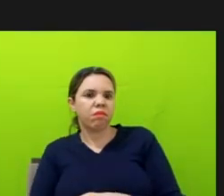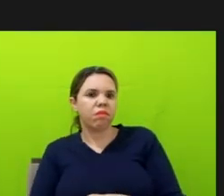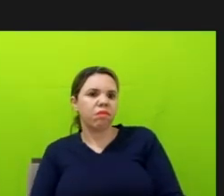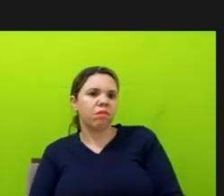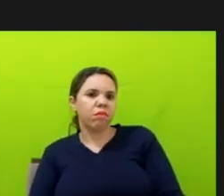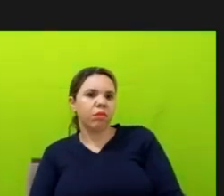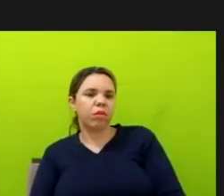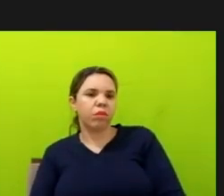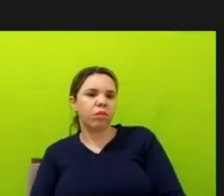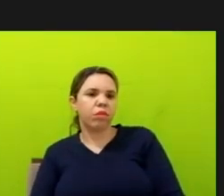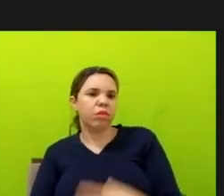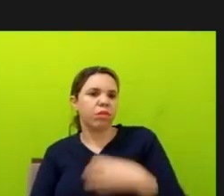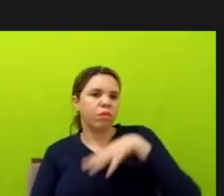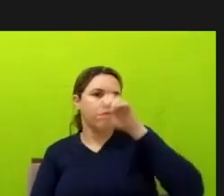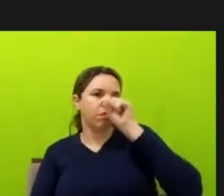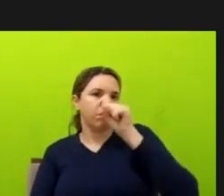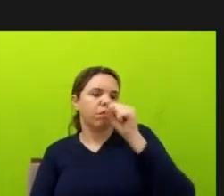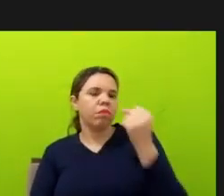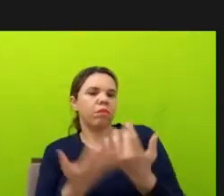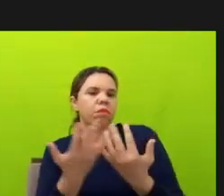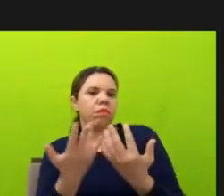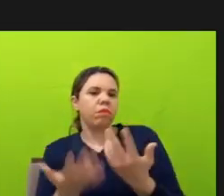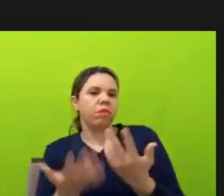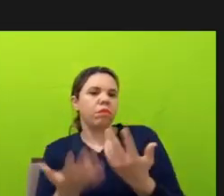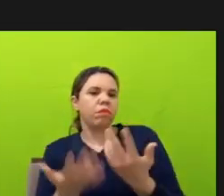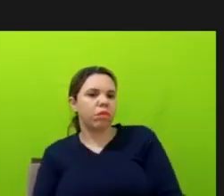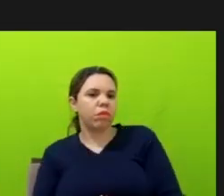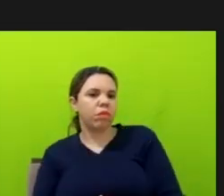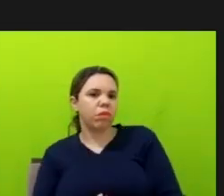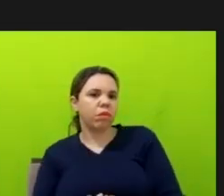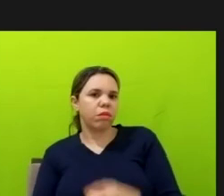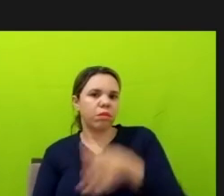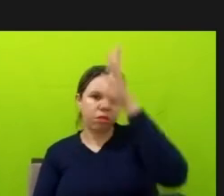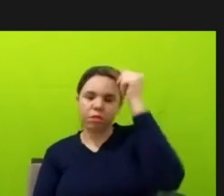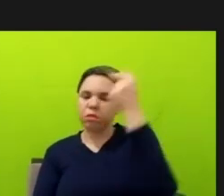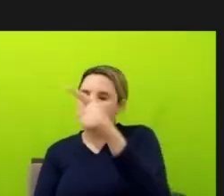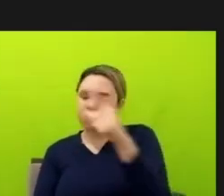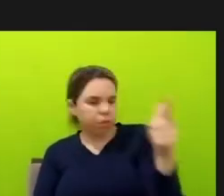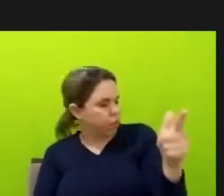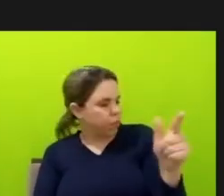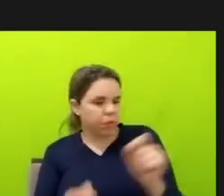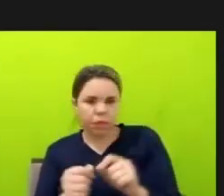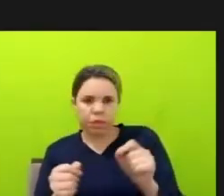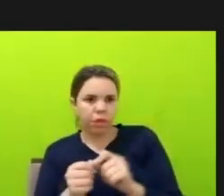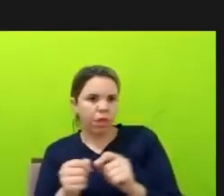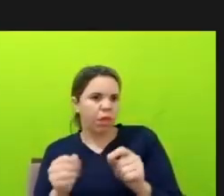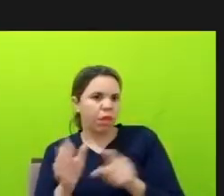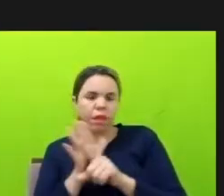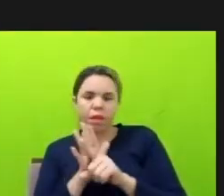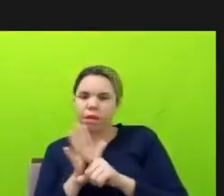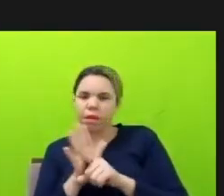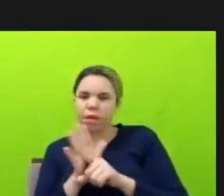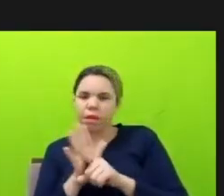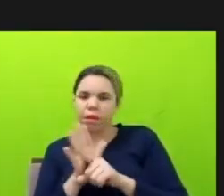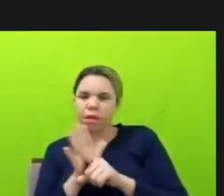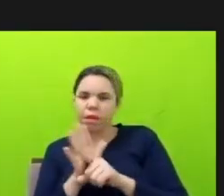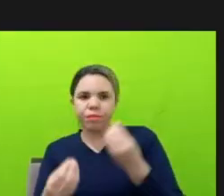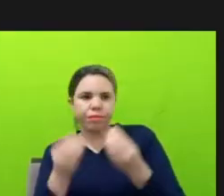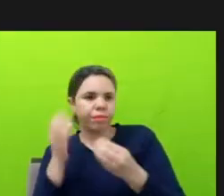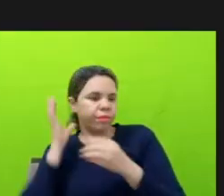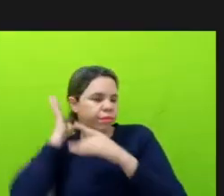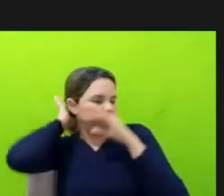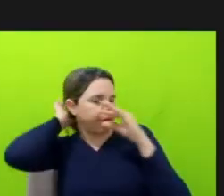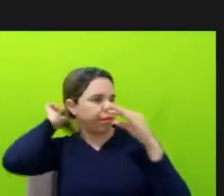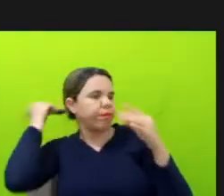queimadas. Então, o Amazonas não tinha como fazer um levantamento de como estava a poluição do ar. Nós recorríamos ao